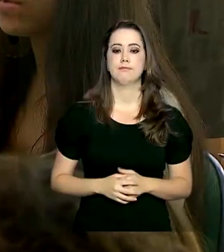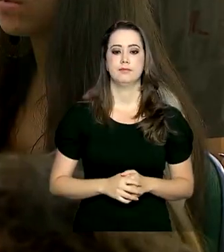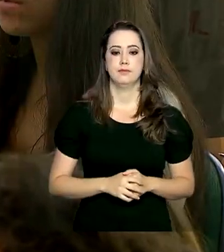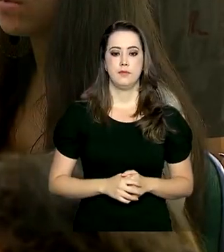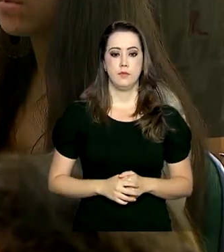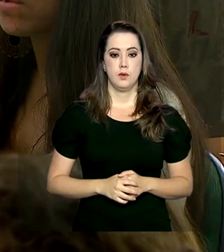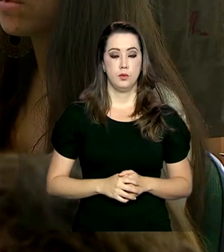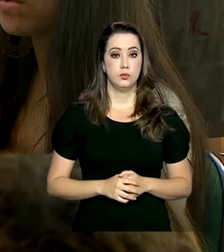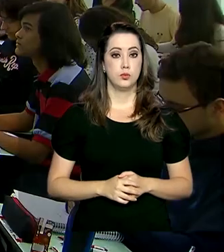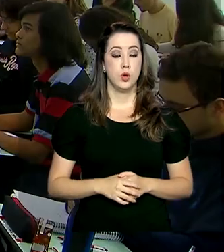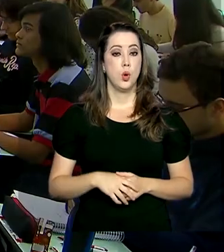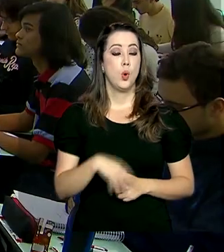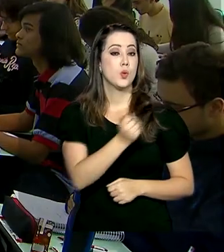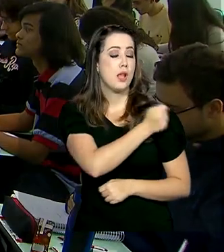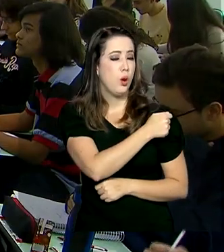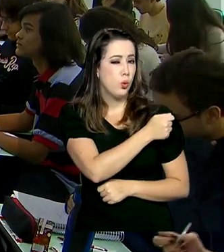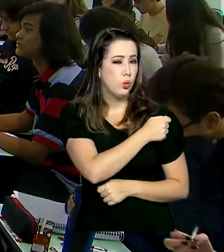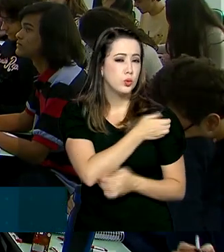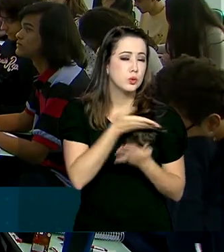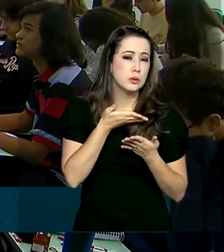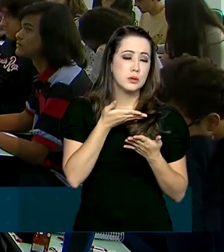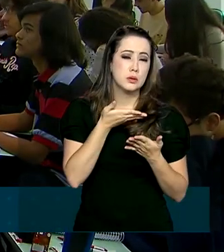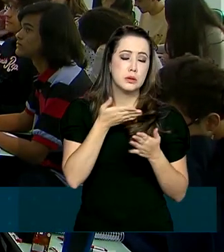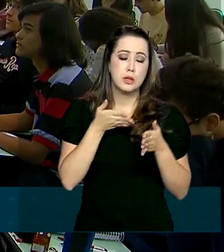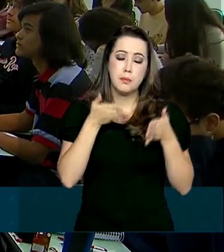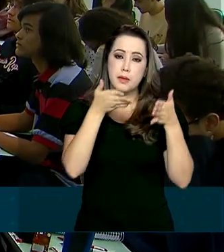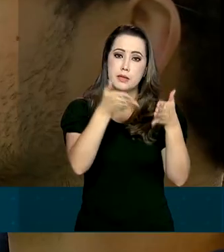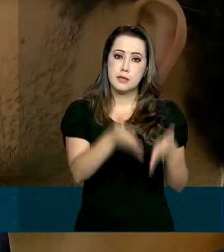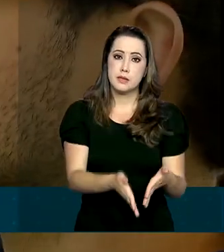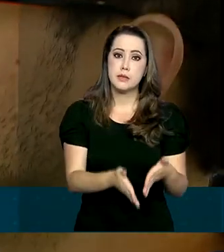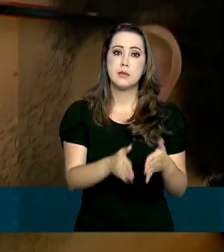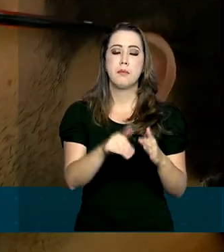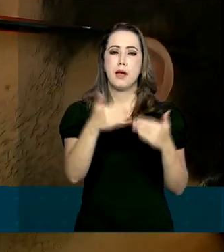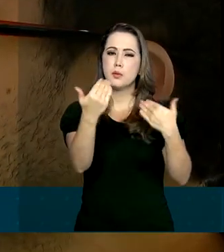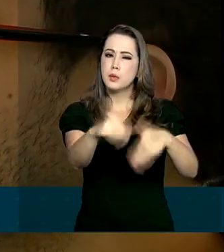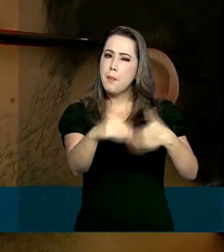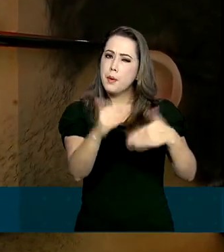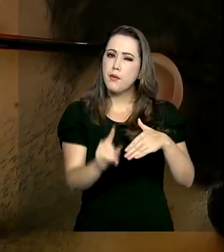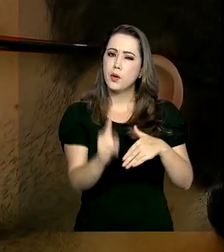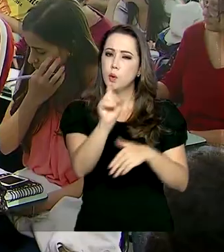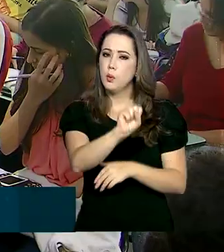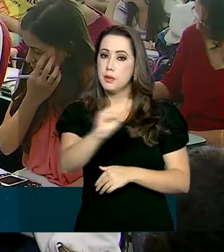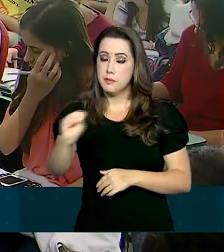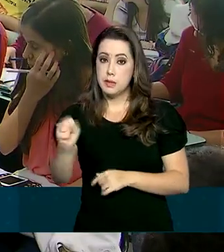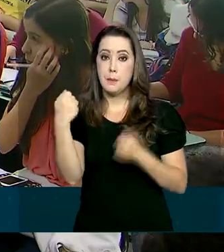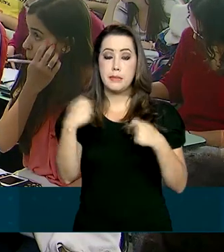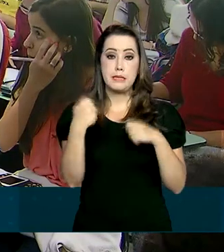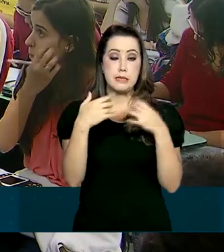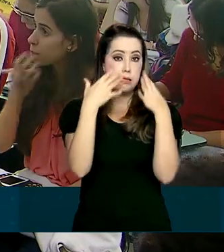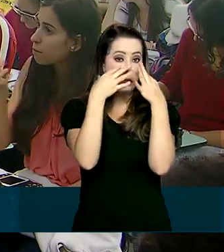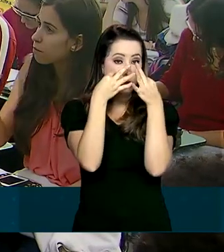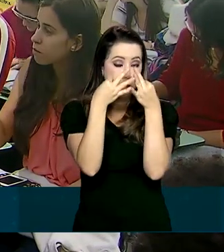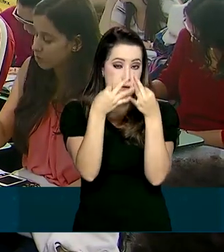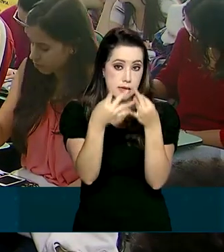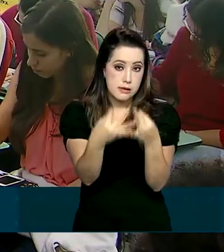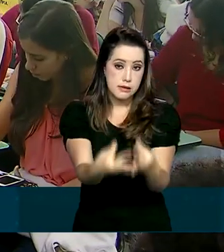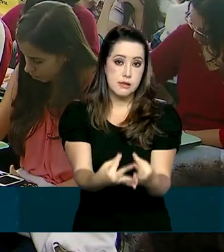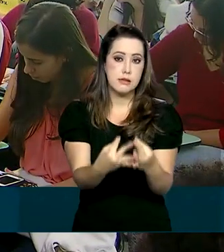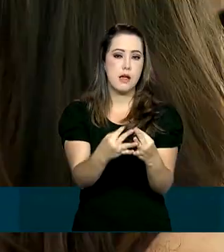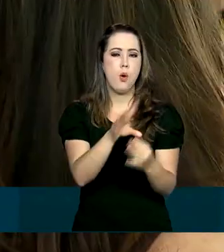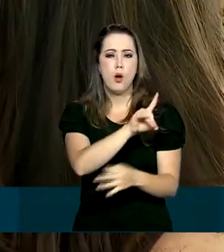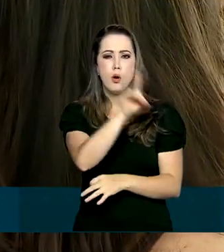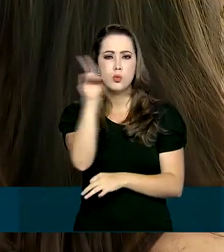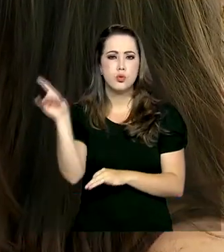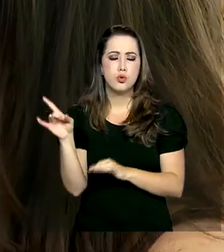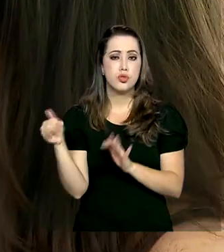Os estudantes que participaram dos processos seletivos do primeiro semestre devem ficar atentos às datas finais